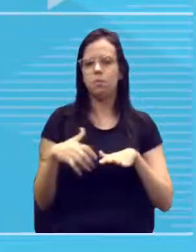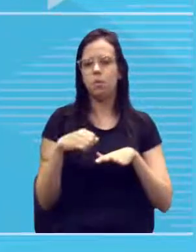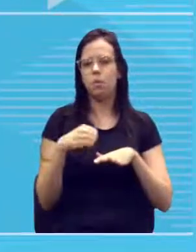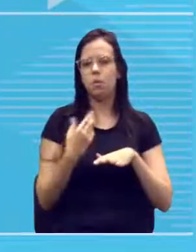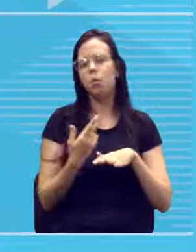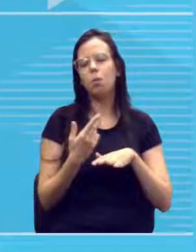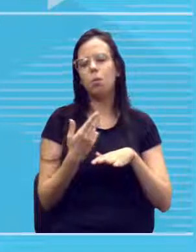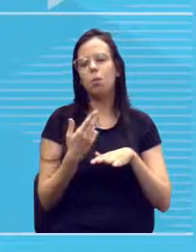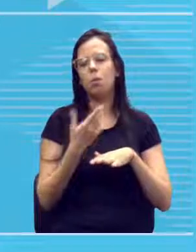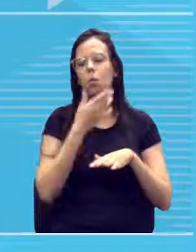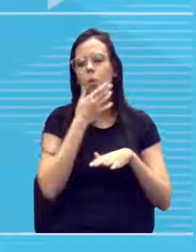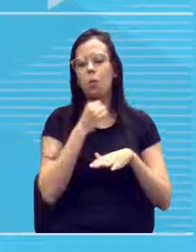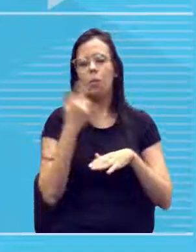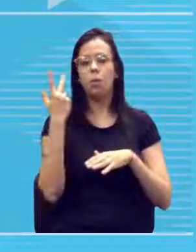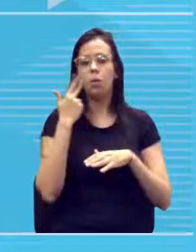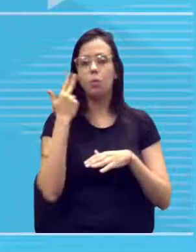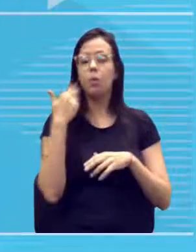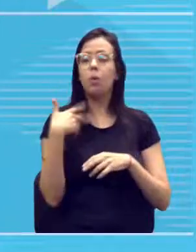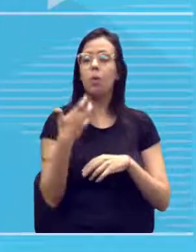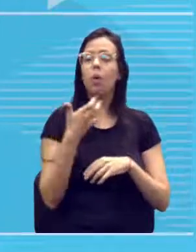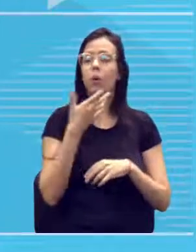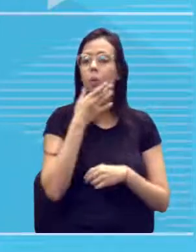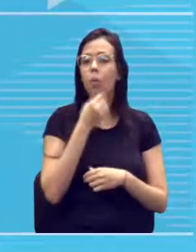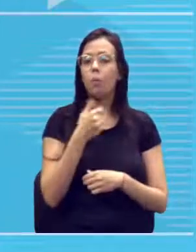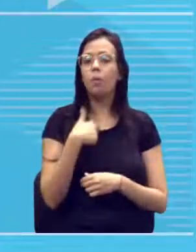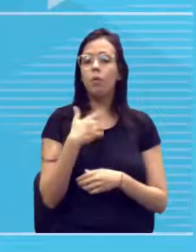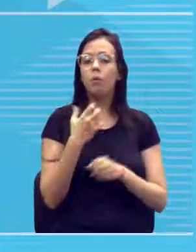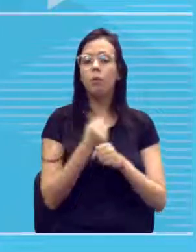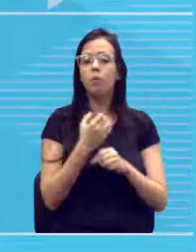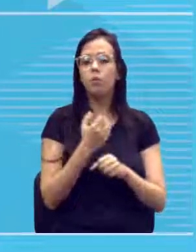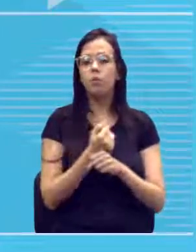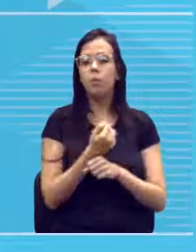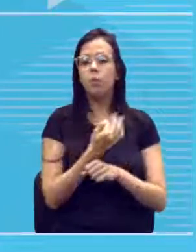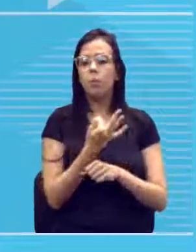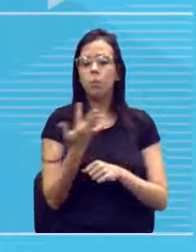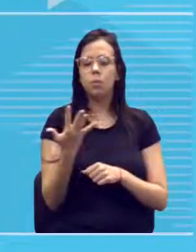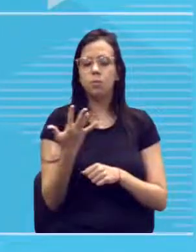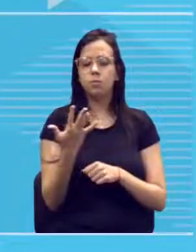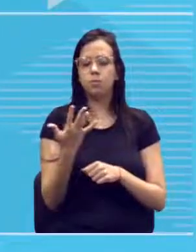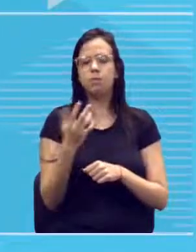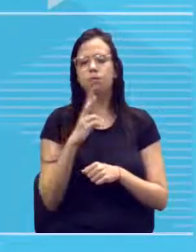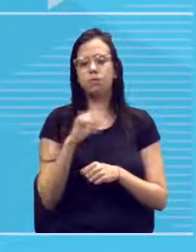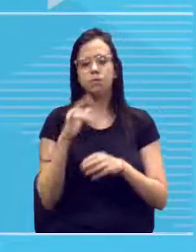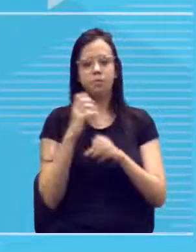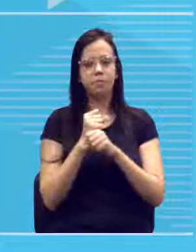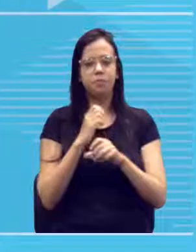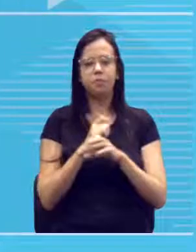eu quero homem, tá? Qual deles eu vou contar, professor? O clarinho ou o riscado? Os dois.